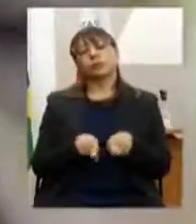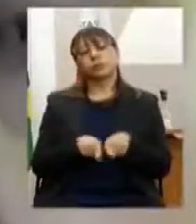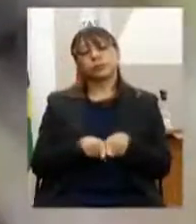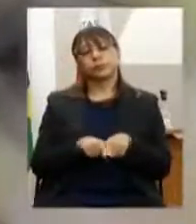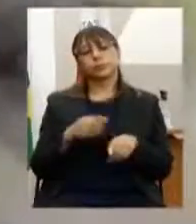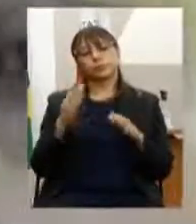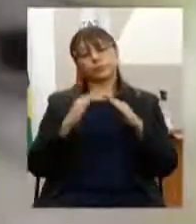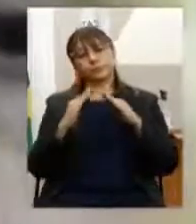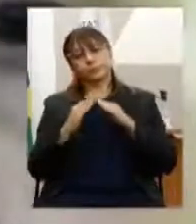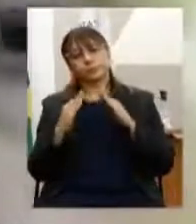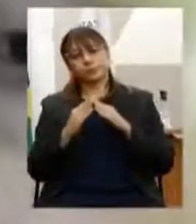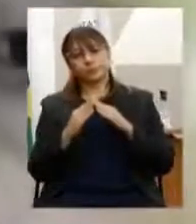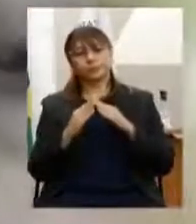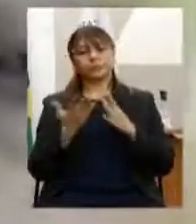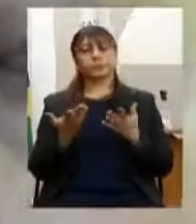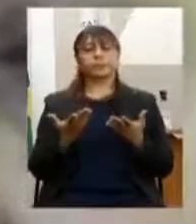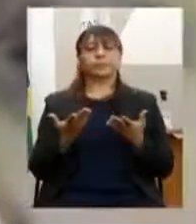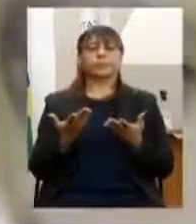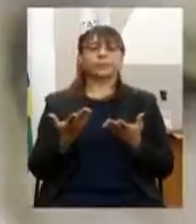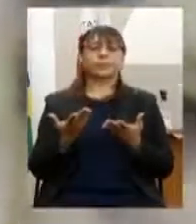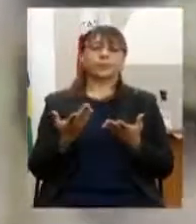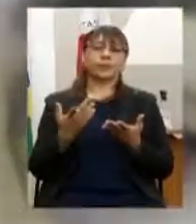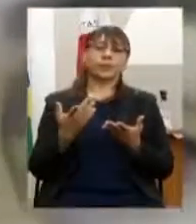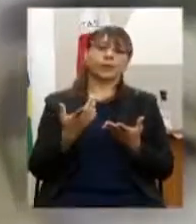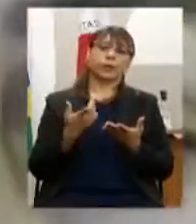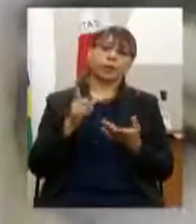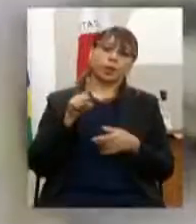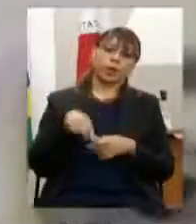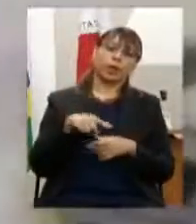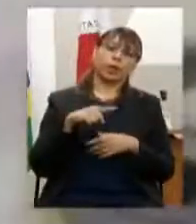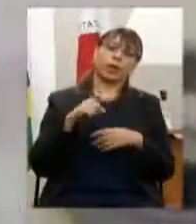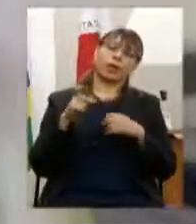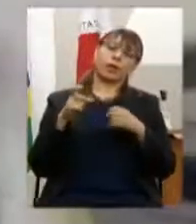popular solidária e empreendedorismo rural.